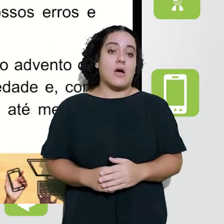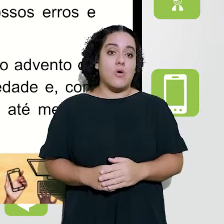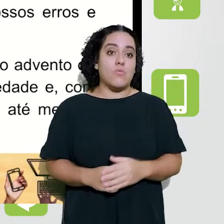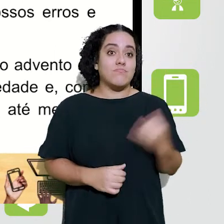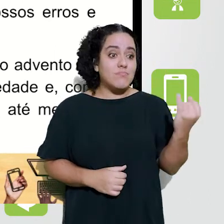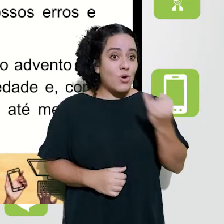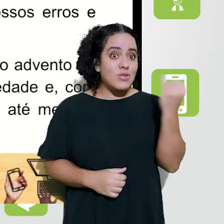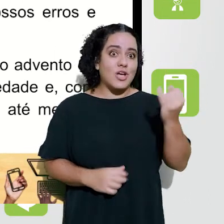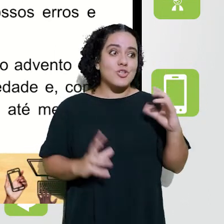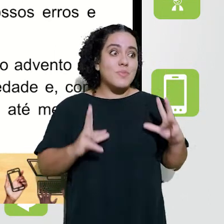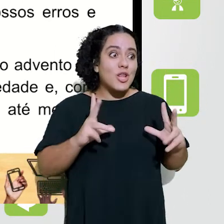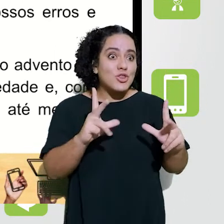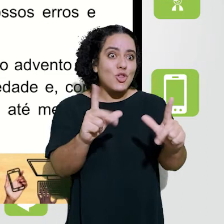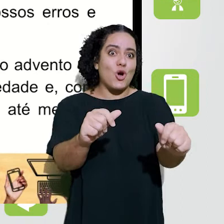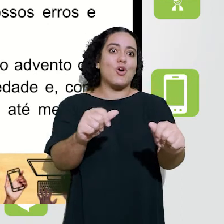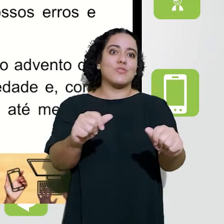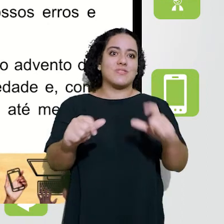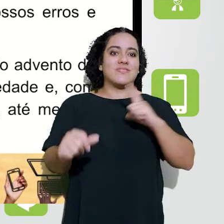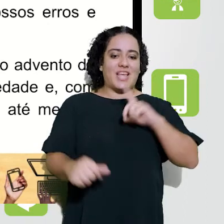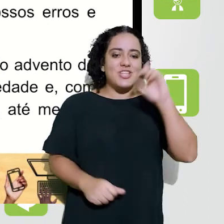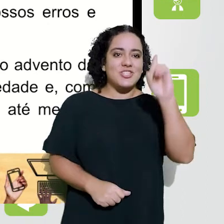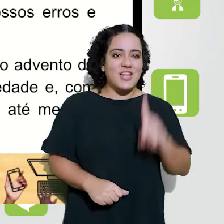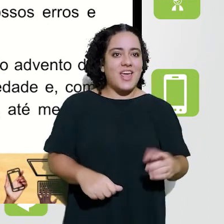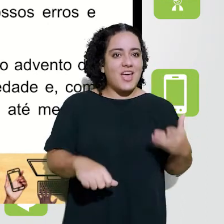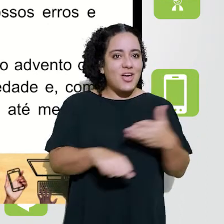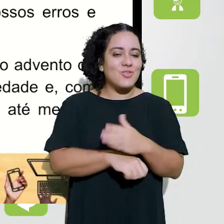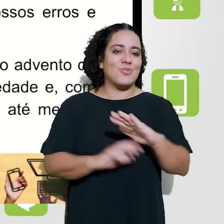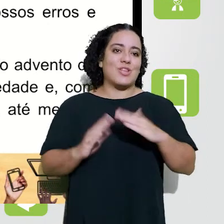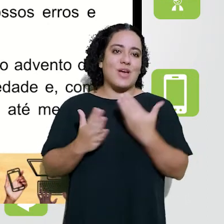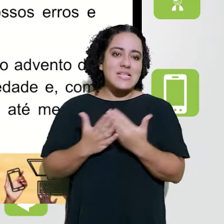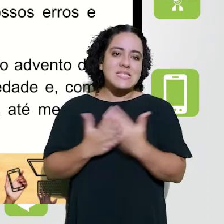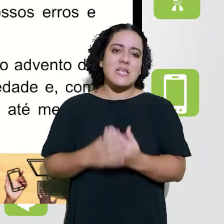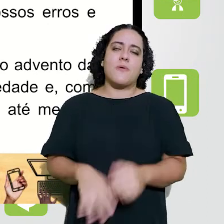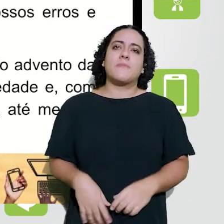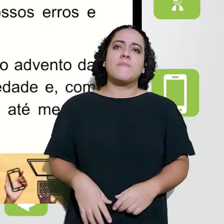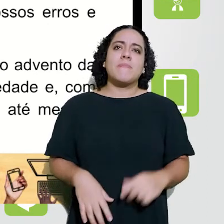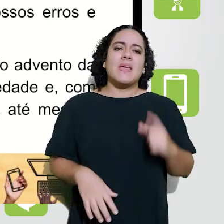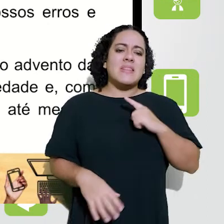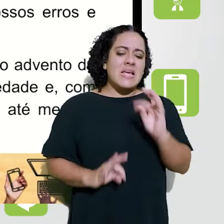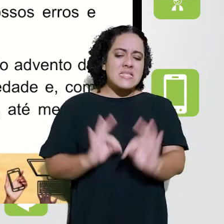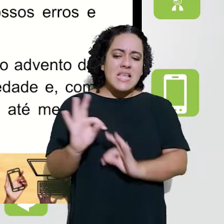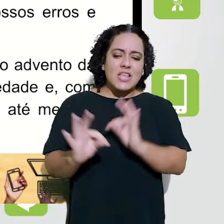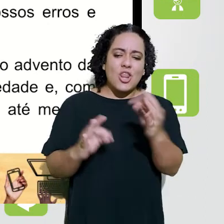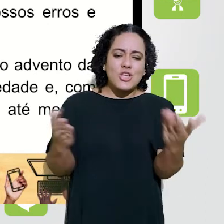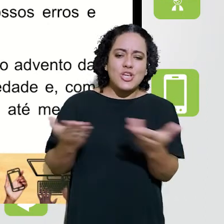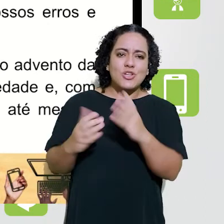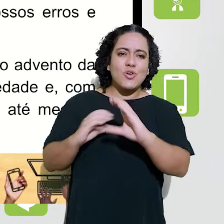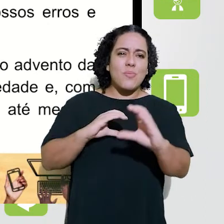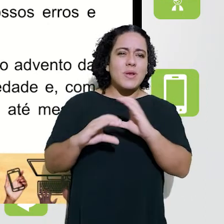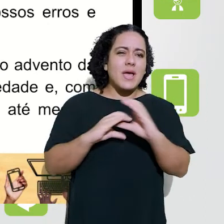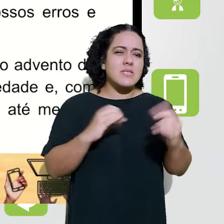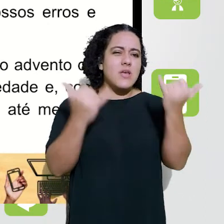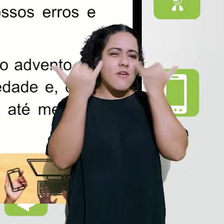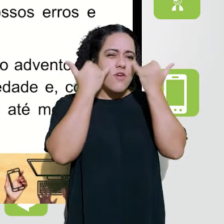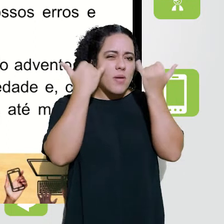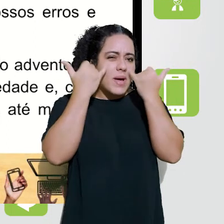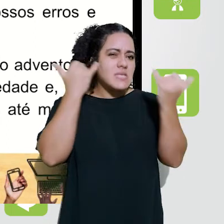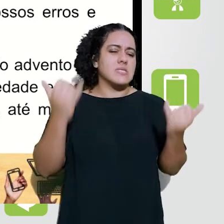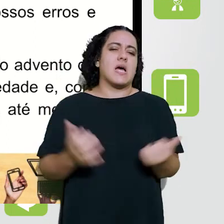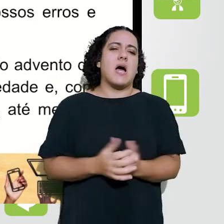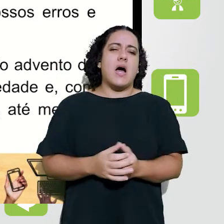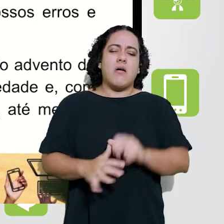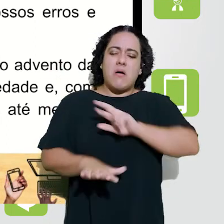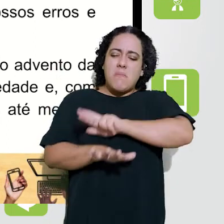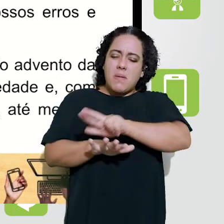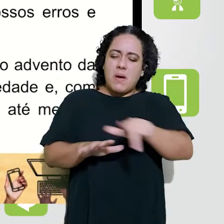proporcionado, felizmente, pela expansão da educação, da legislação, o acesso à informação pelas